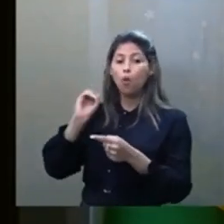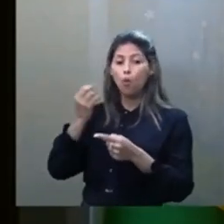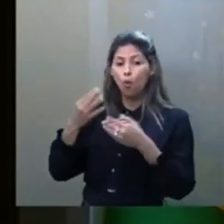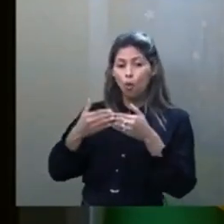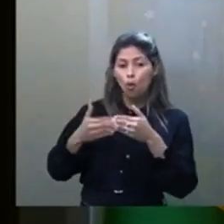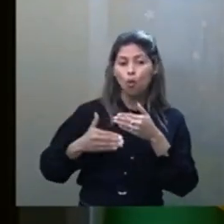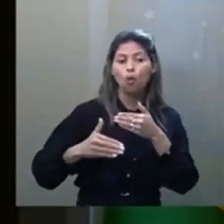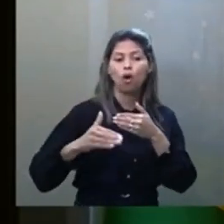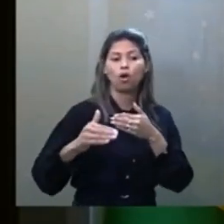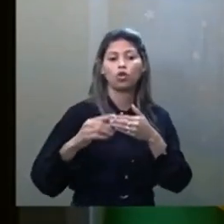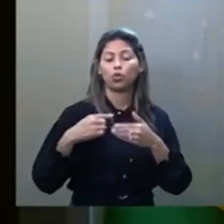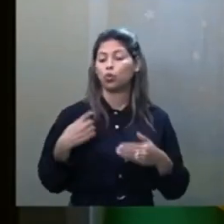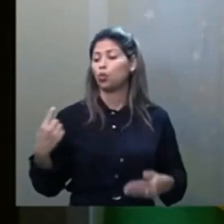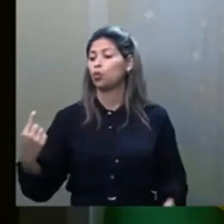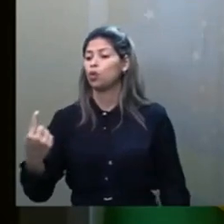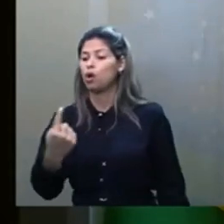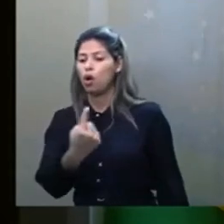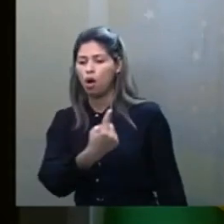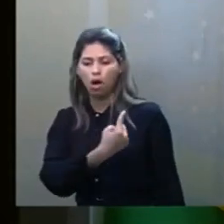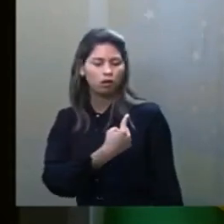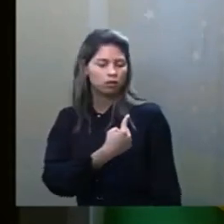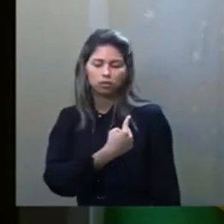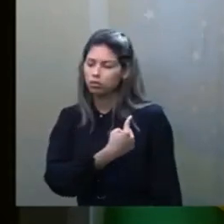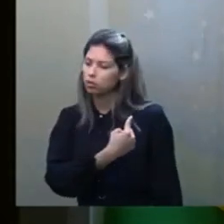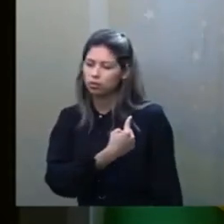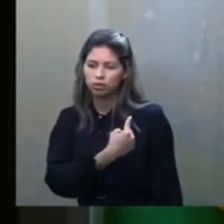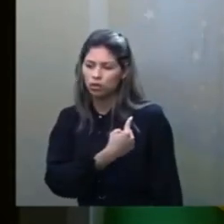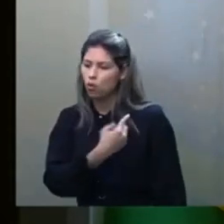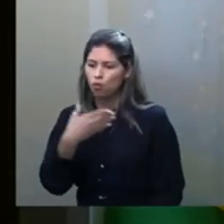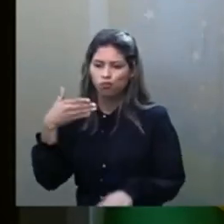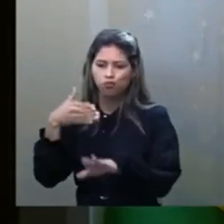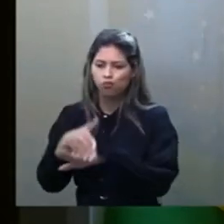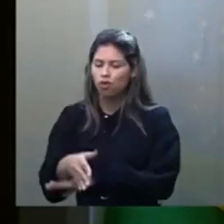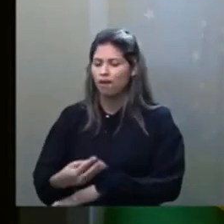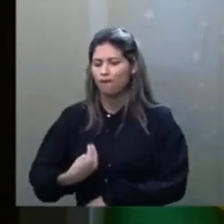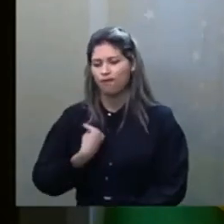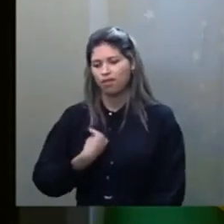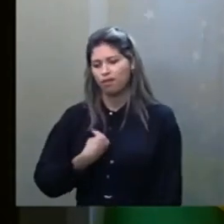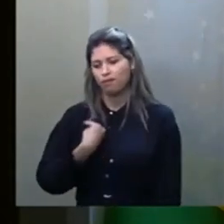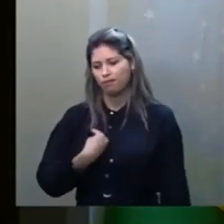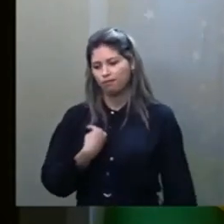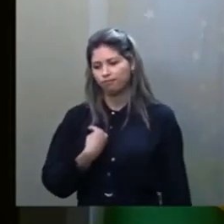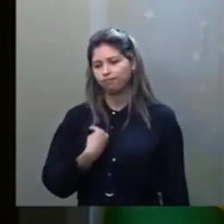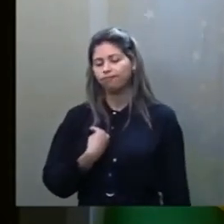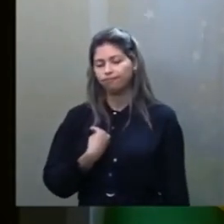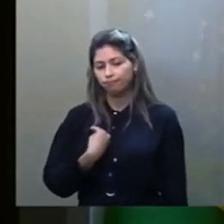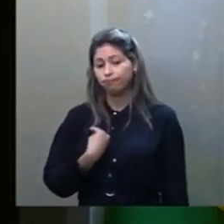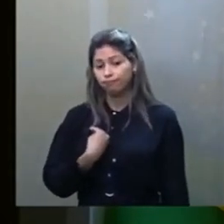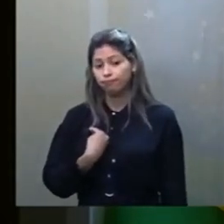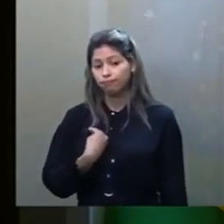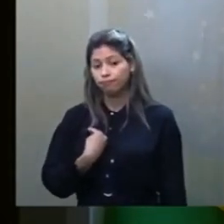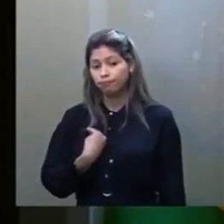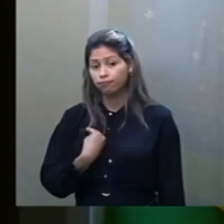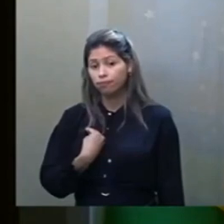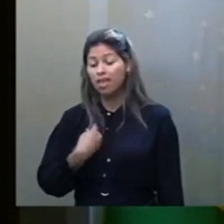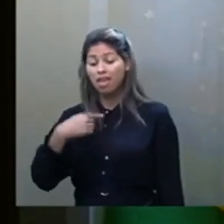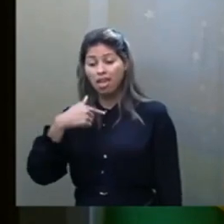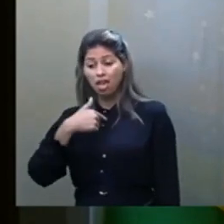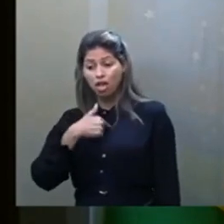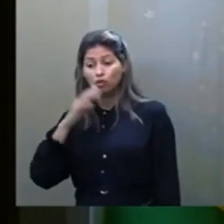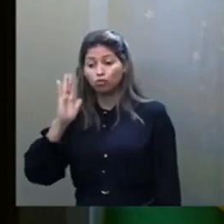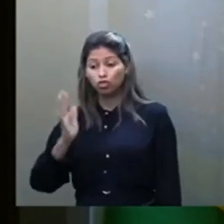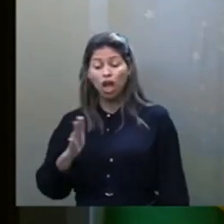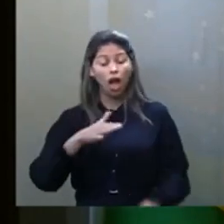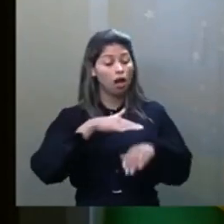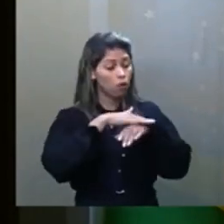nós, meus amigos, nós não estaríamos vivos. Porque eu converso com obstetras, ele diz, Nazareno,